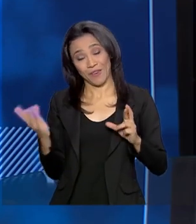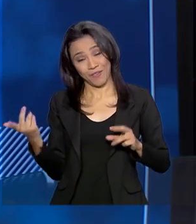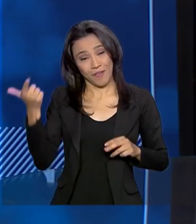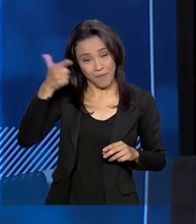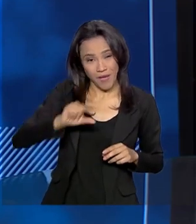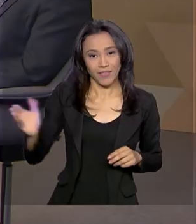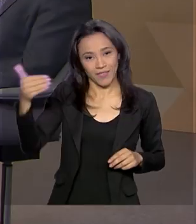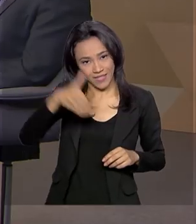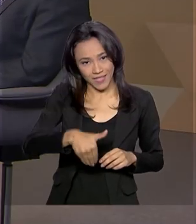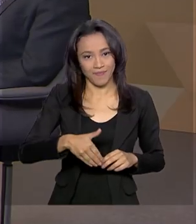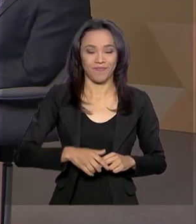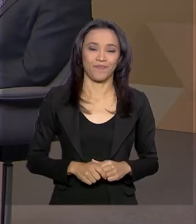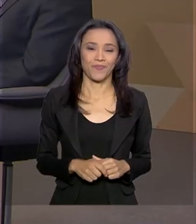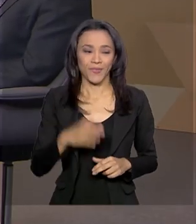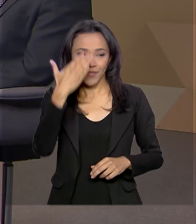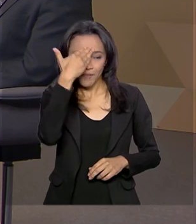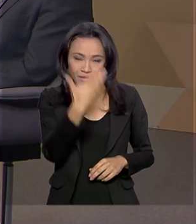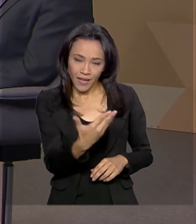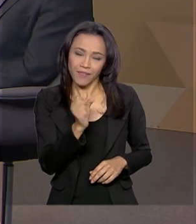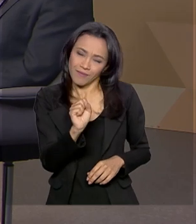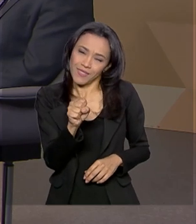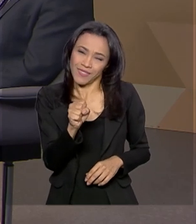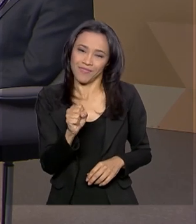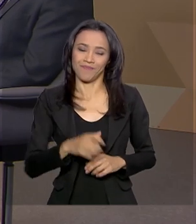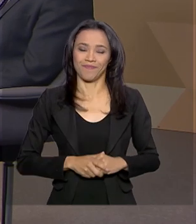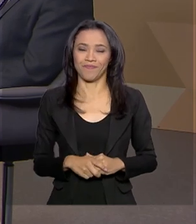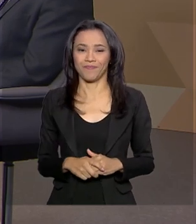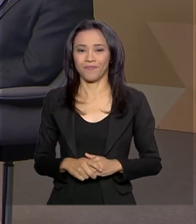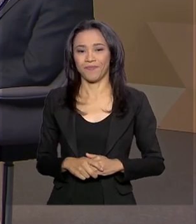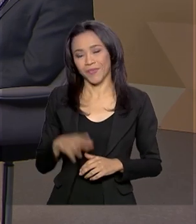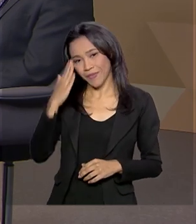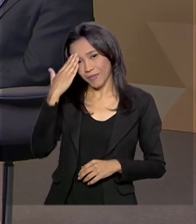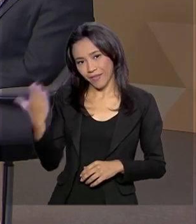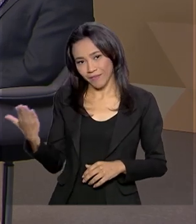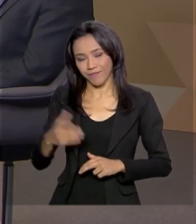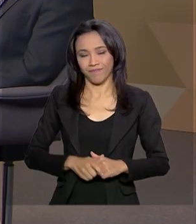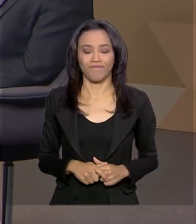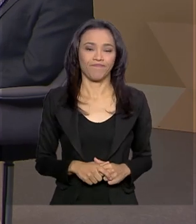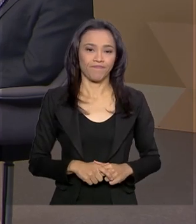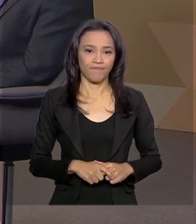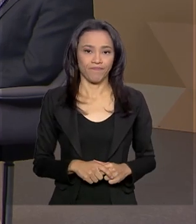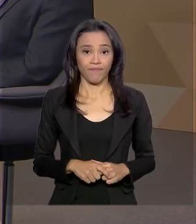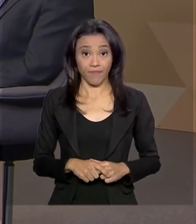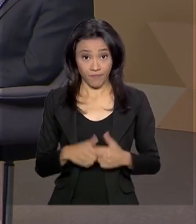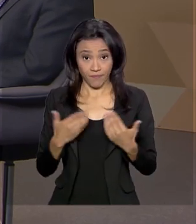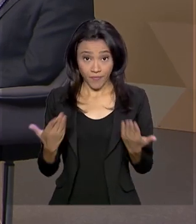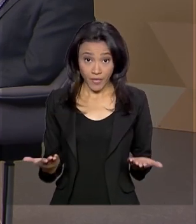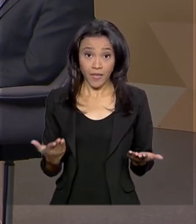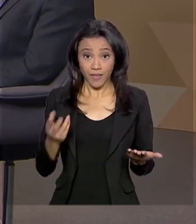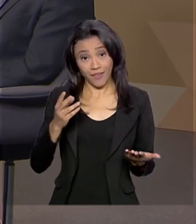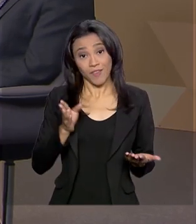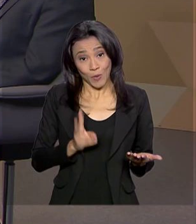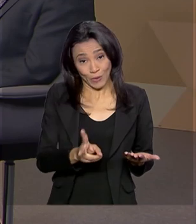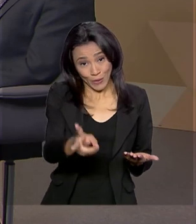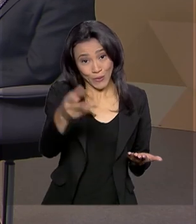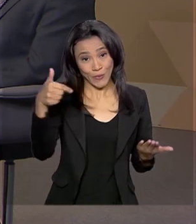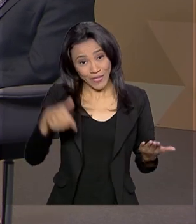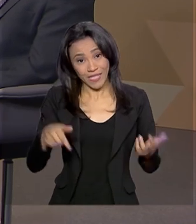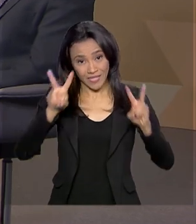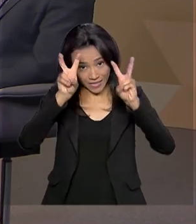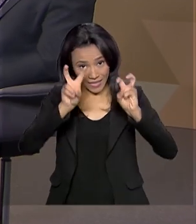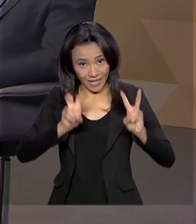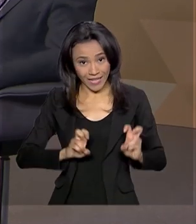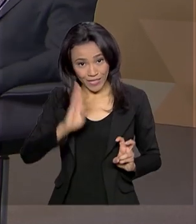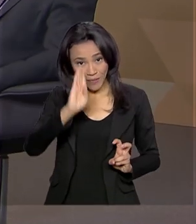Brasil em pauta. Obrigado, estaremos sim, em breve. Obrigado, presidente. E o Brasil continua em pauta aqui na TV